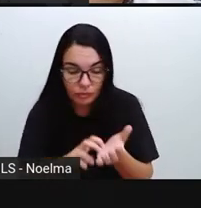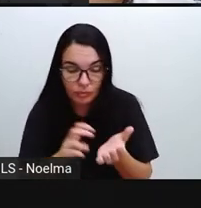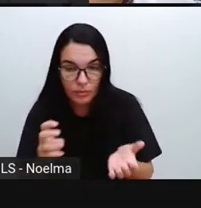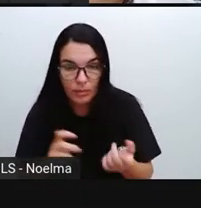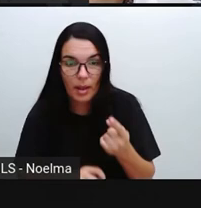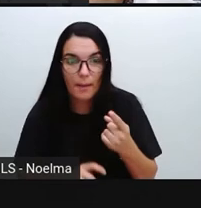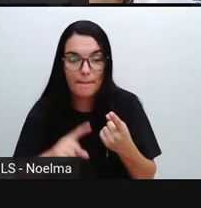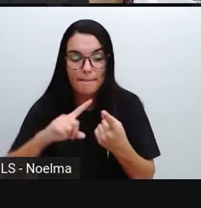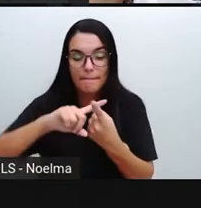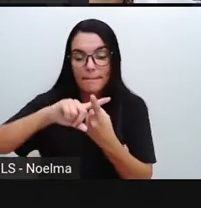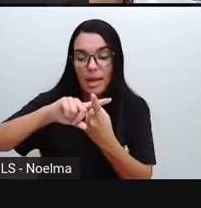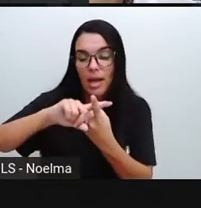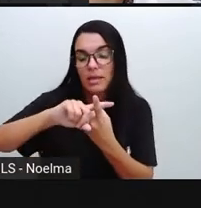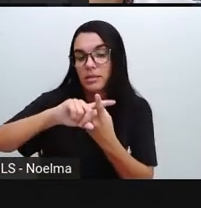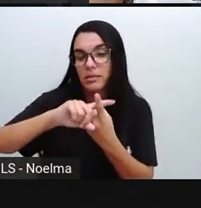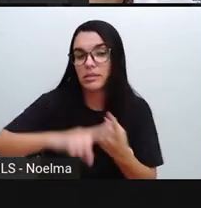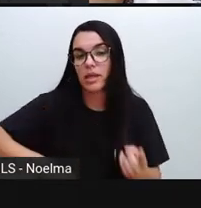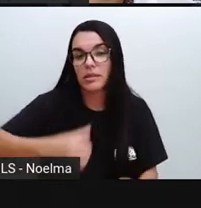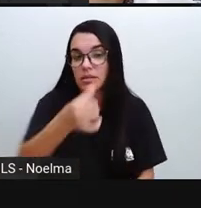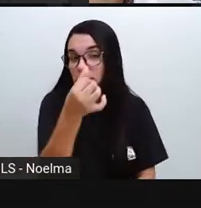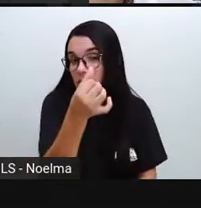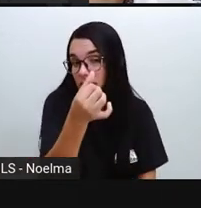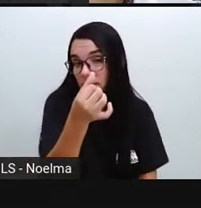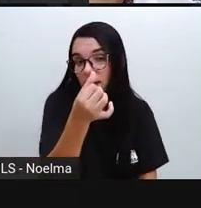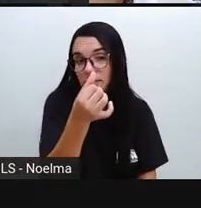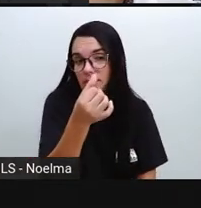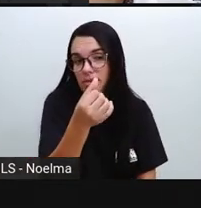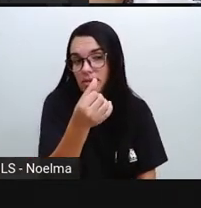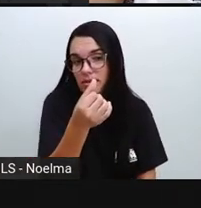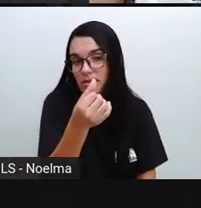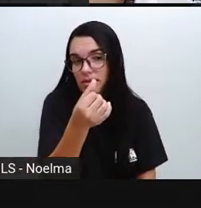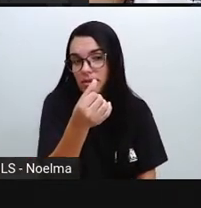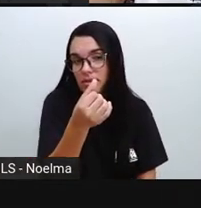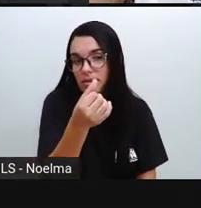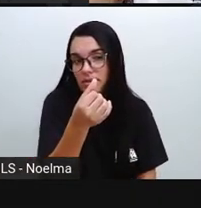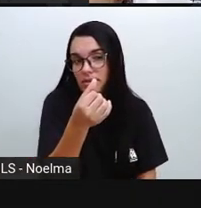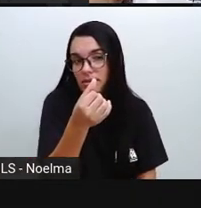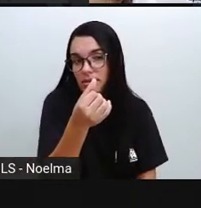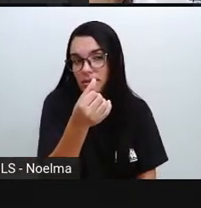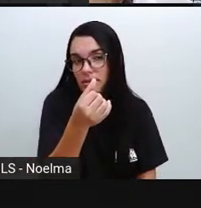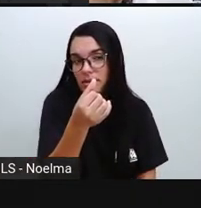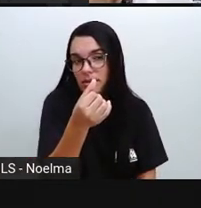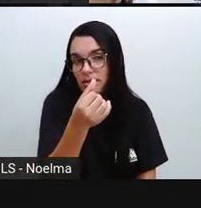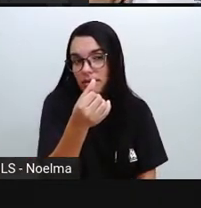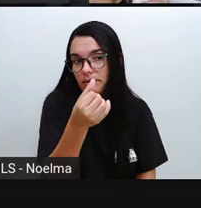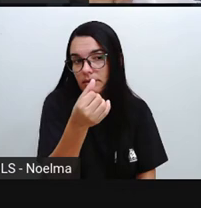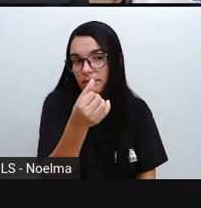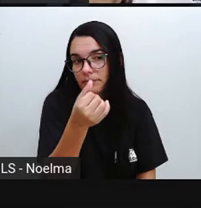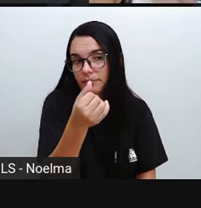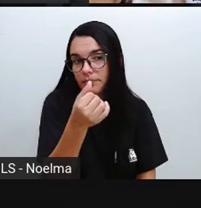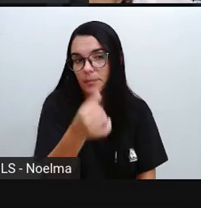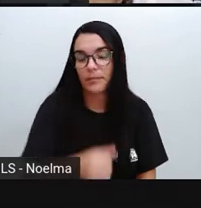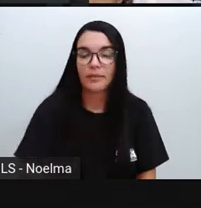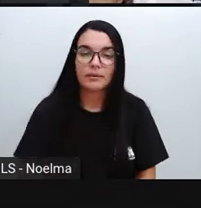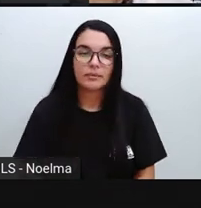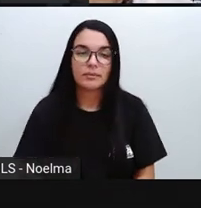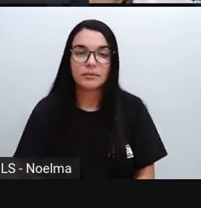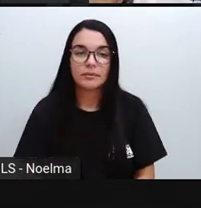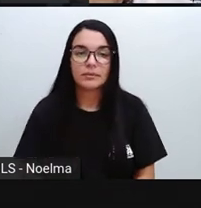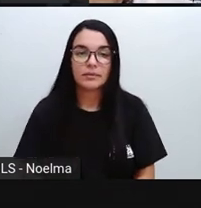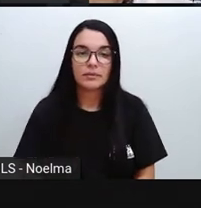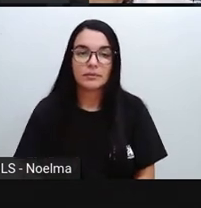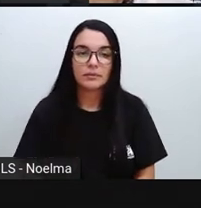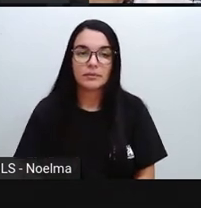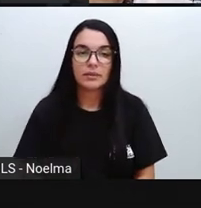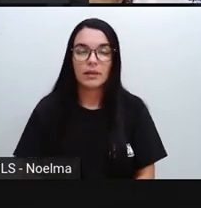Um, dois, três, quatro, cinco, seis, tá? Seis. E como ela vai usar de seis e